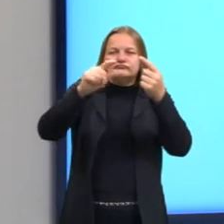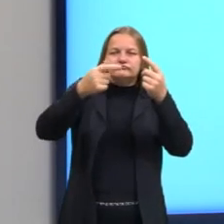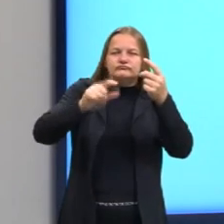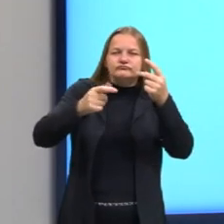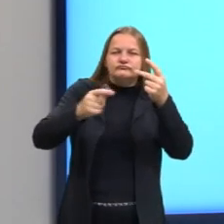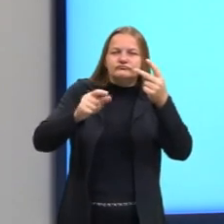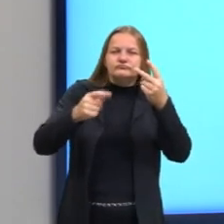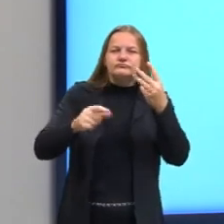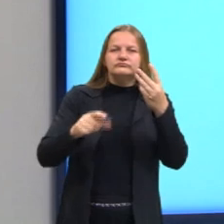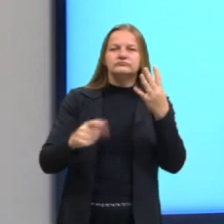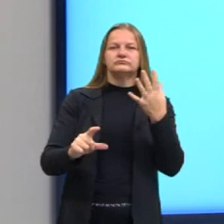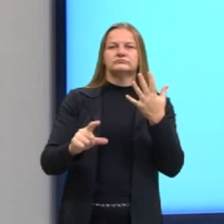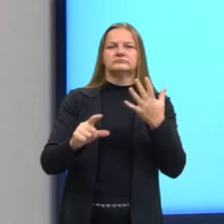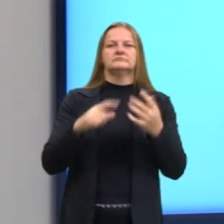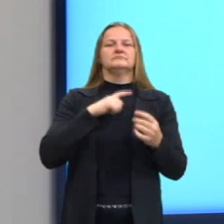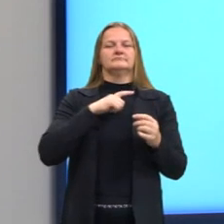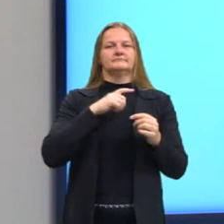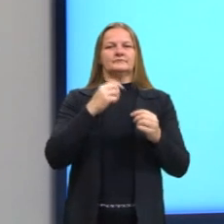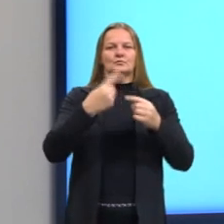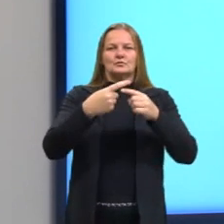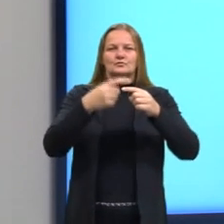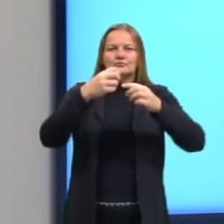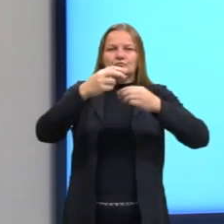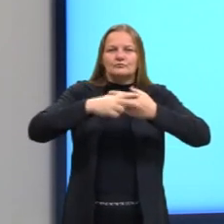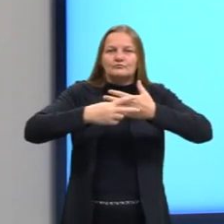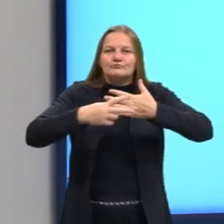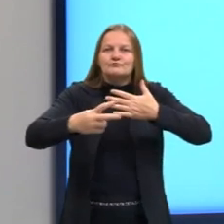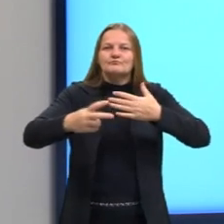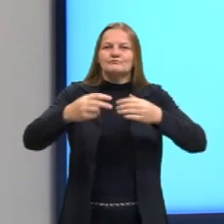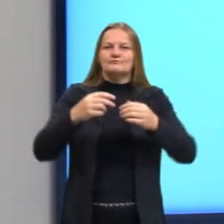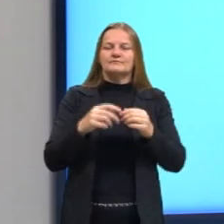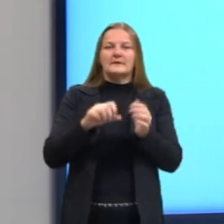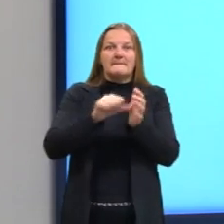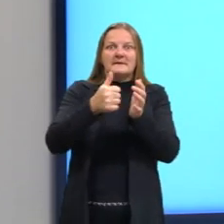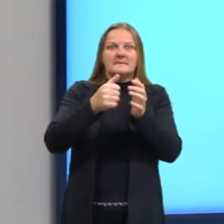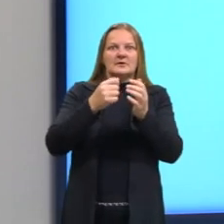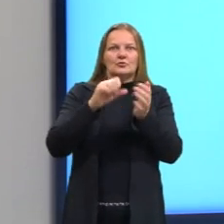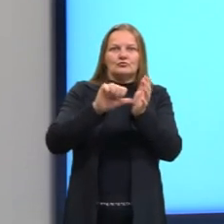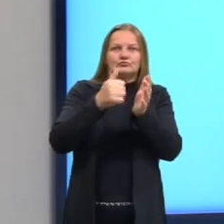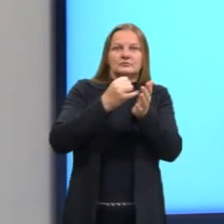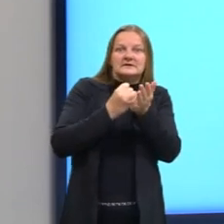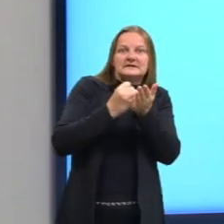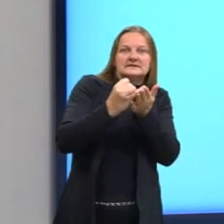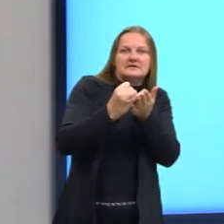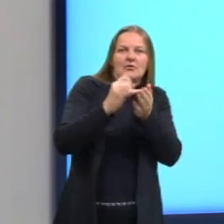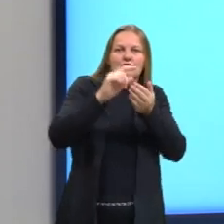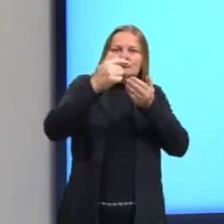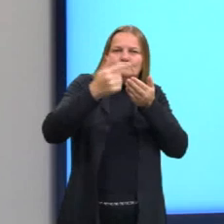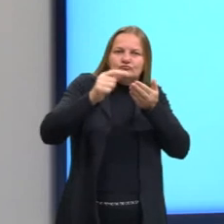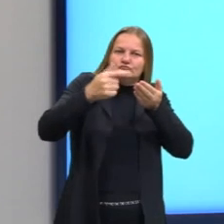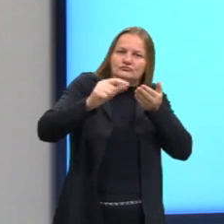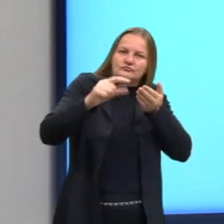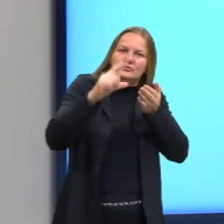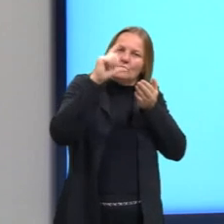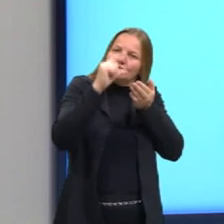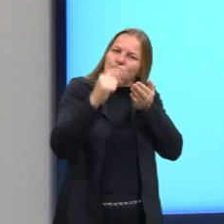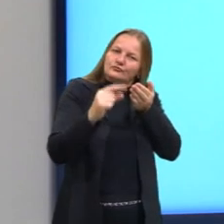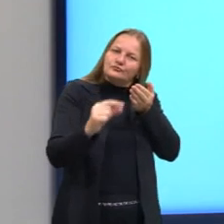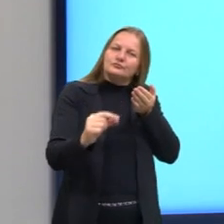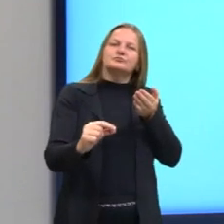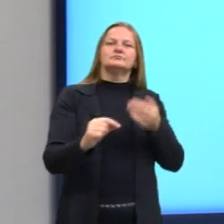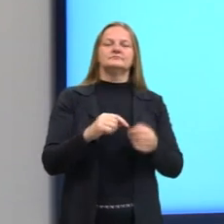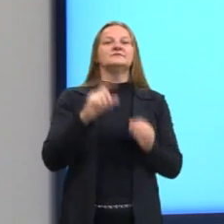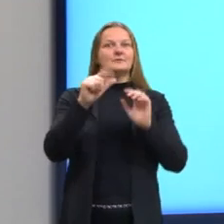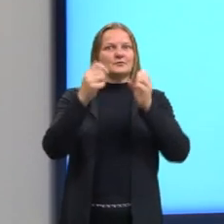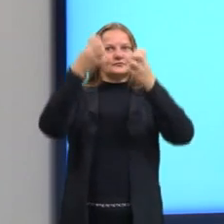e padrões subsequentes que seguem o primeiro fractal, ou seja, a primeira imagem, aquela geométrica, como a gente vai